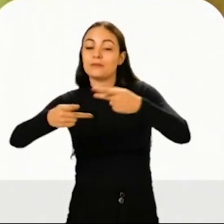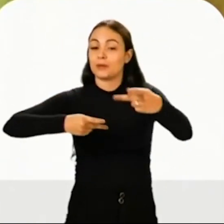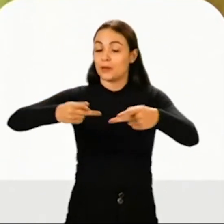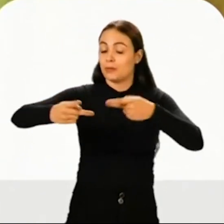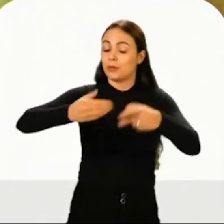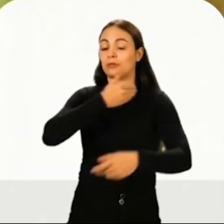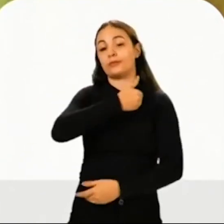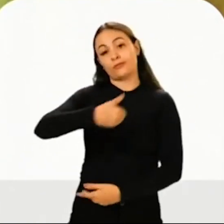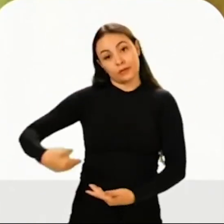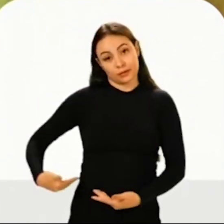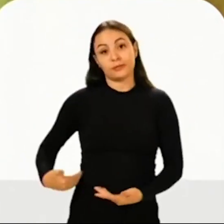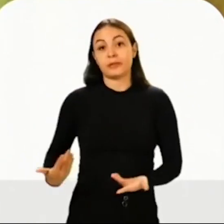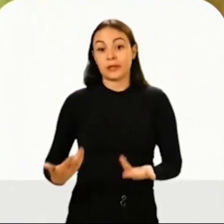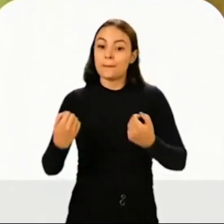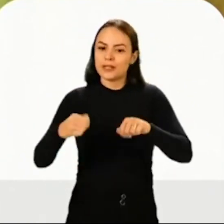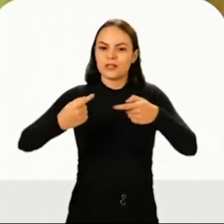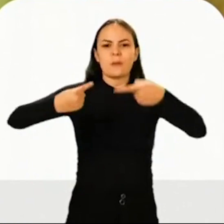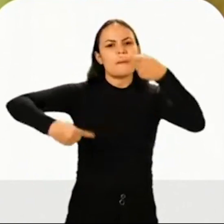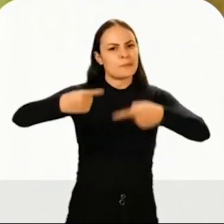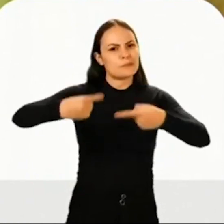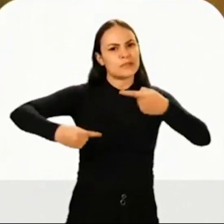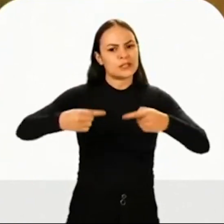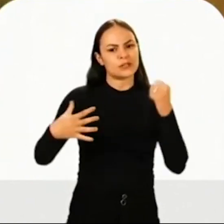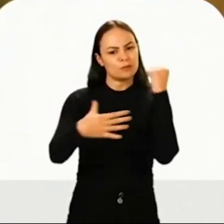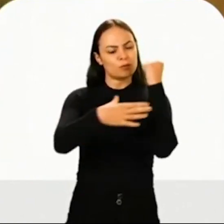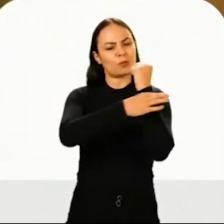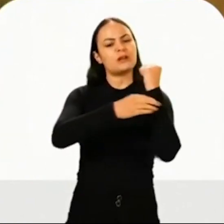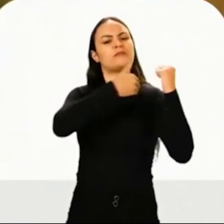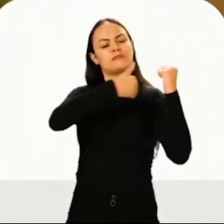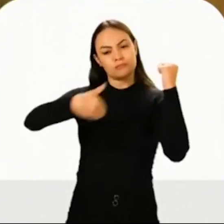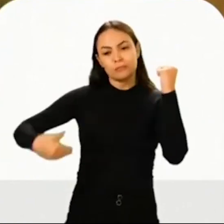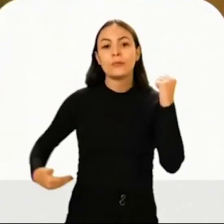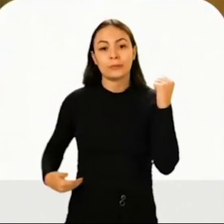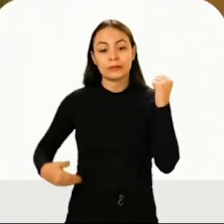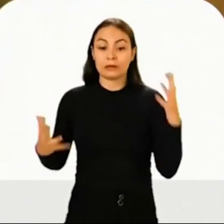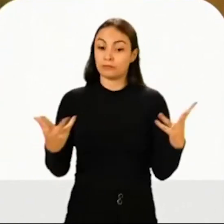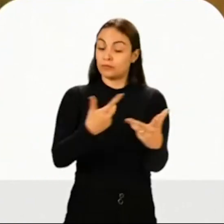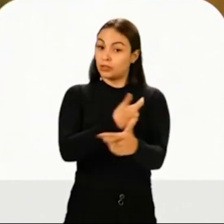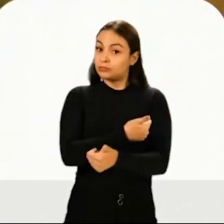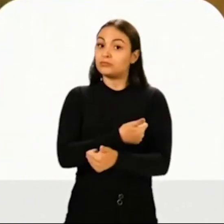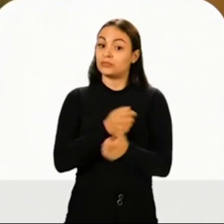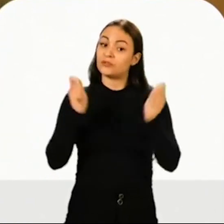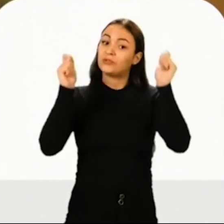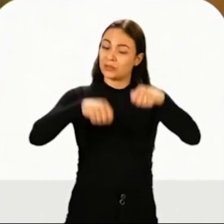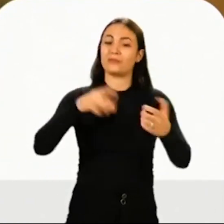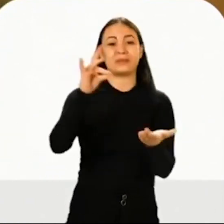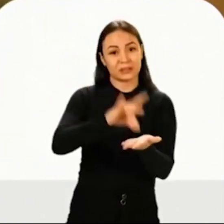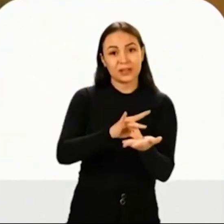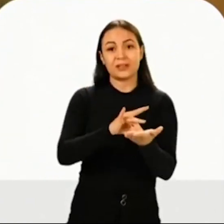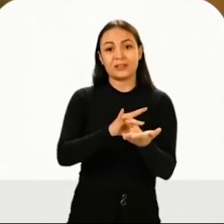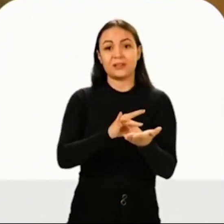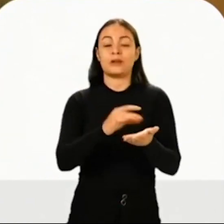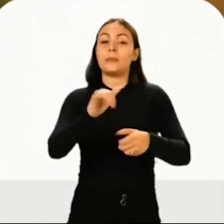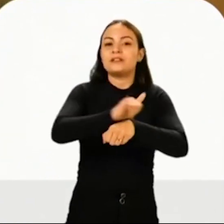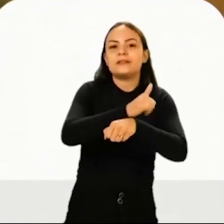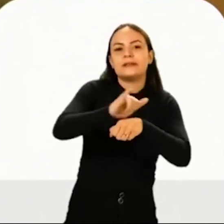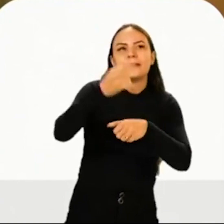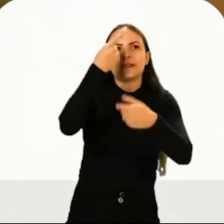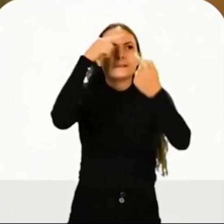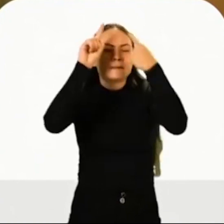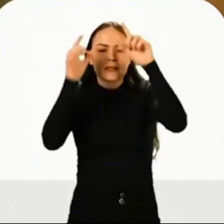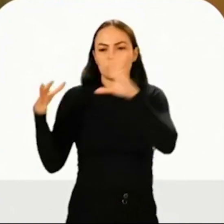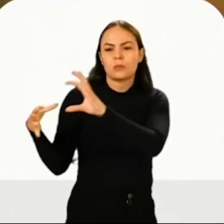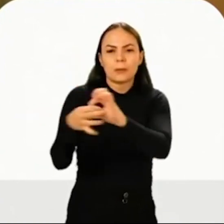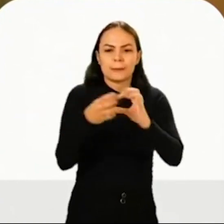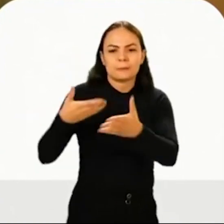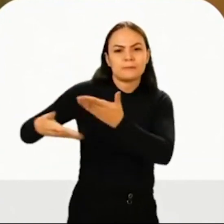pública tem que ser efetiva, tem que ser contundente. Temos que ter um plano integrado de segurança pública, uma ação estratégica, ação